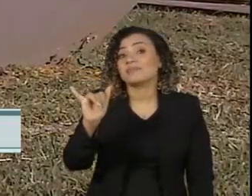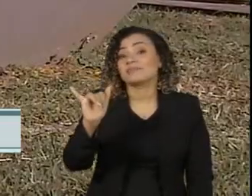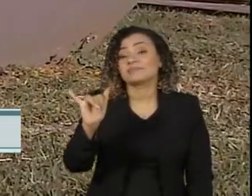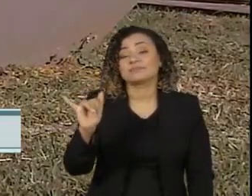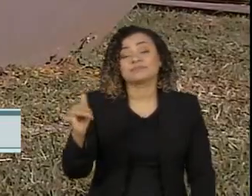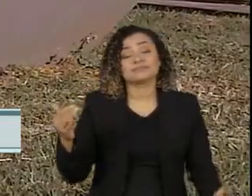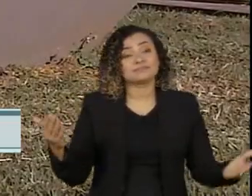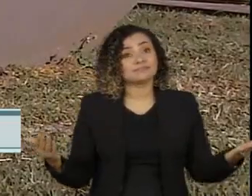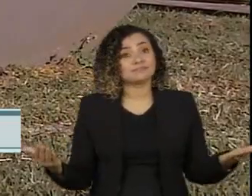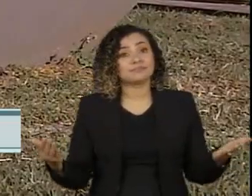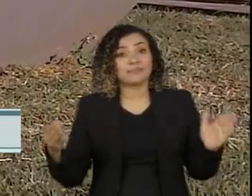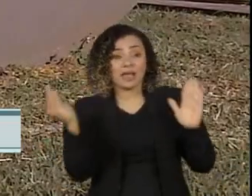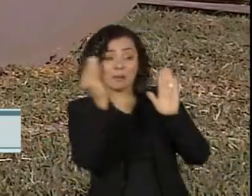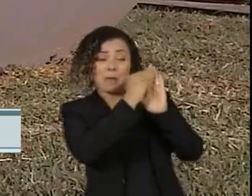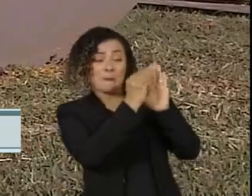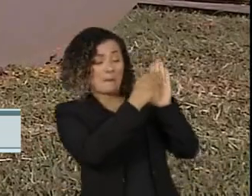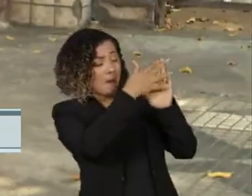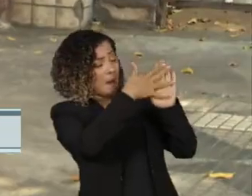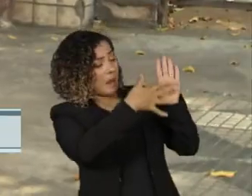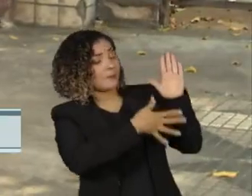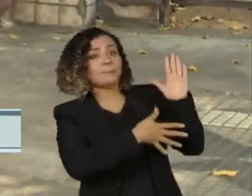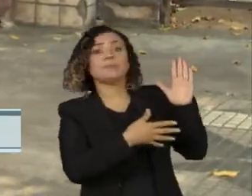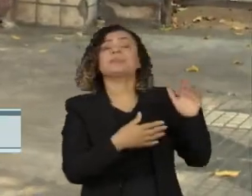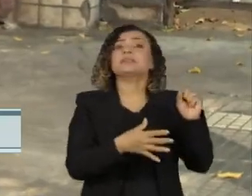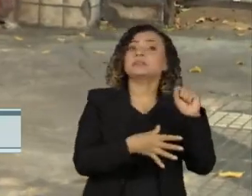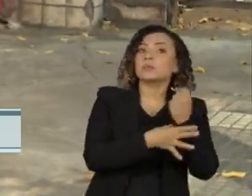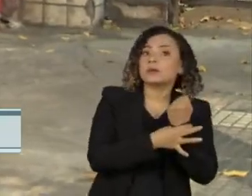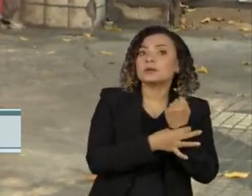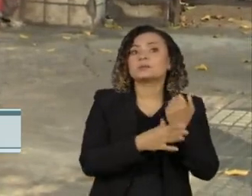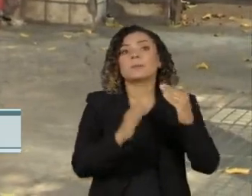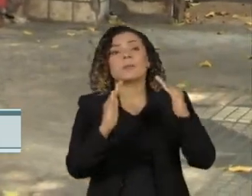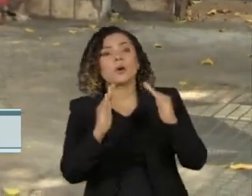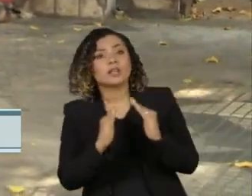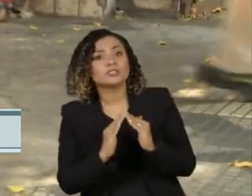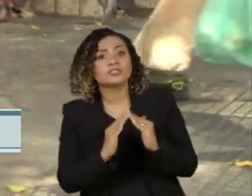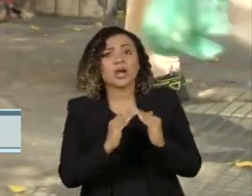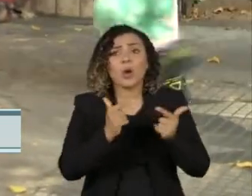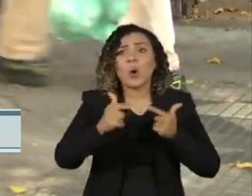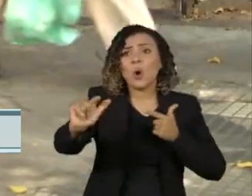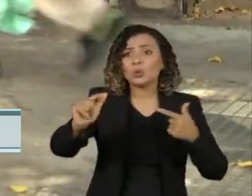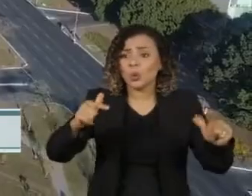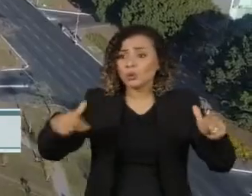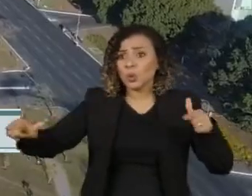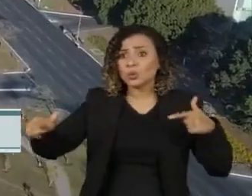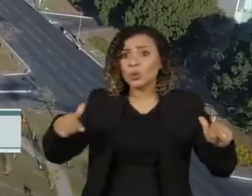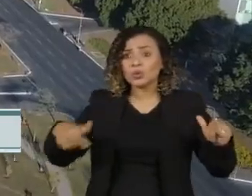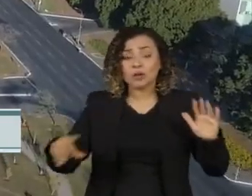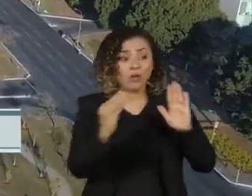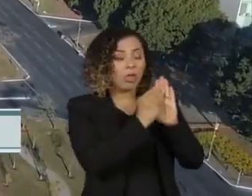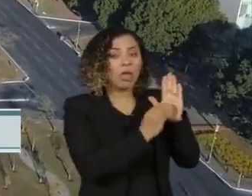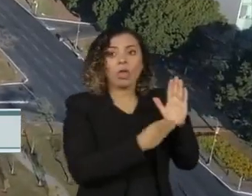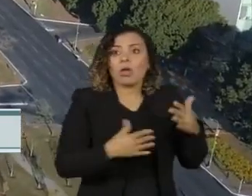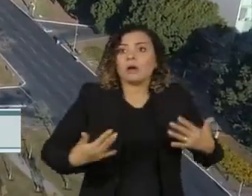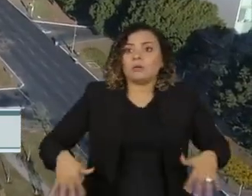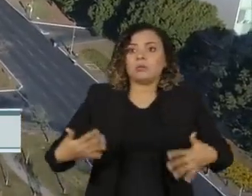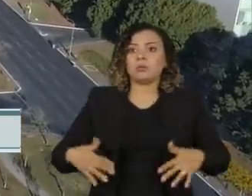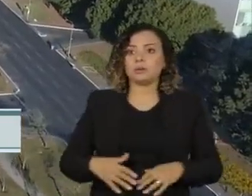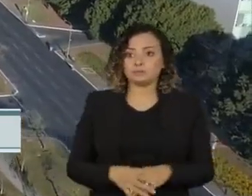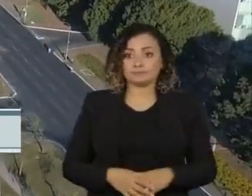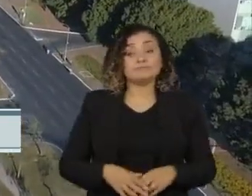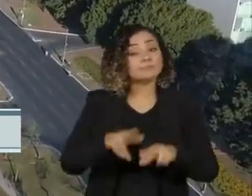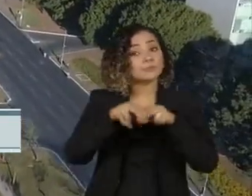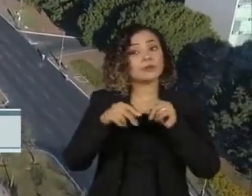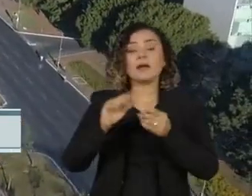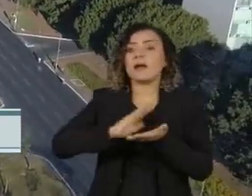infindável. Tem a questão da segurança, da moradia e tantas outras necessidades. Sem contar os chamados gastos